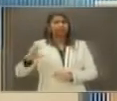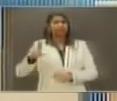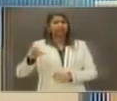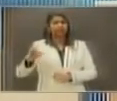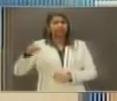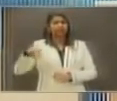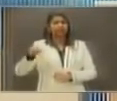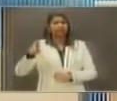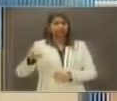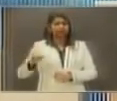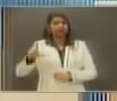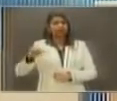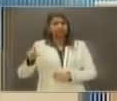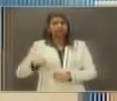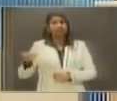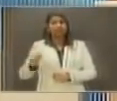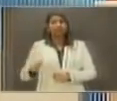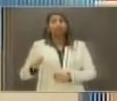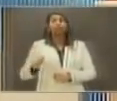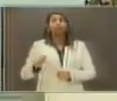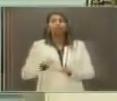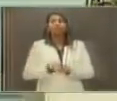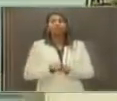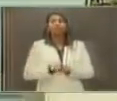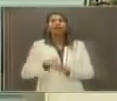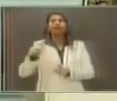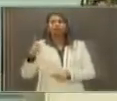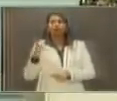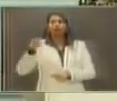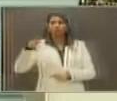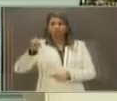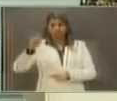homofobia que foi escolhida pelos nossos internautas. Ok.